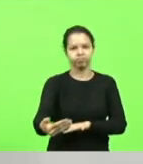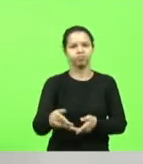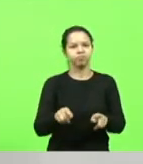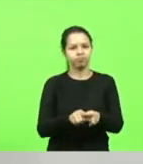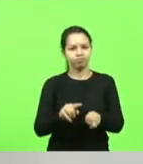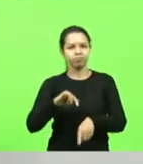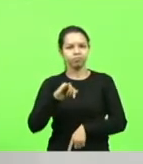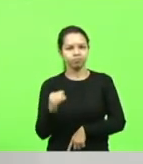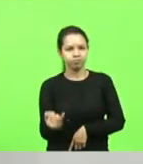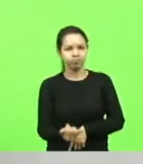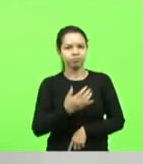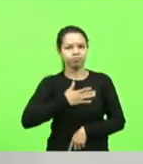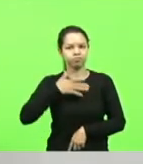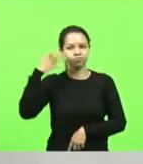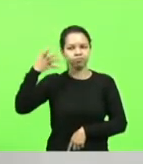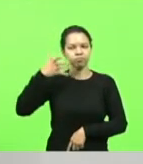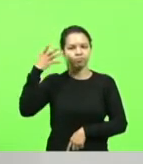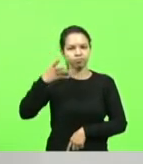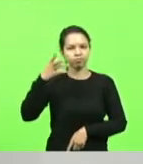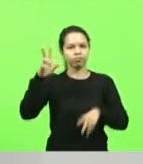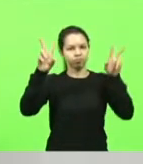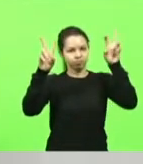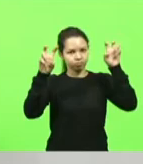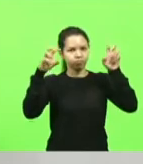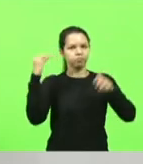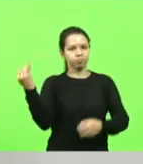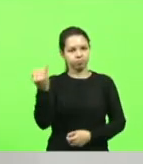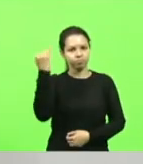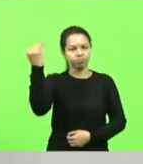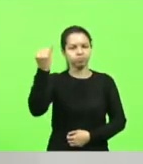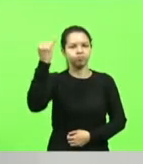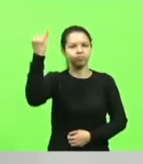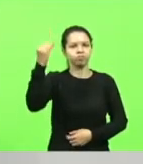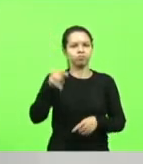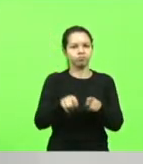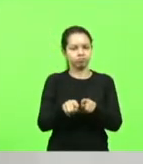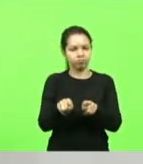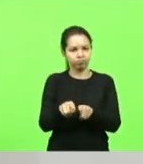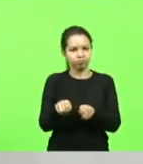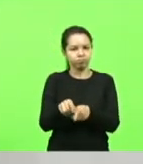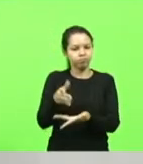fala também para tocar num assunto importantíssimo, seguindo pela mesma esteira,